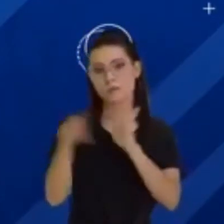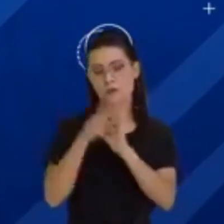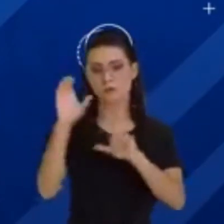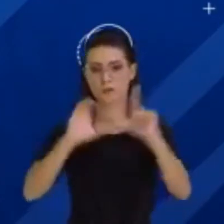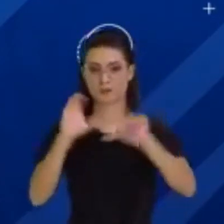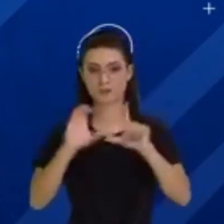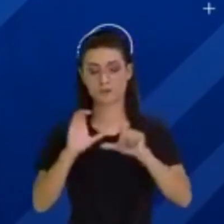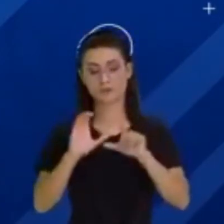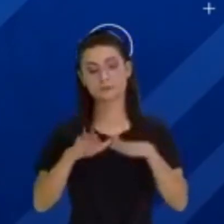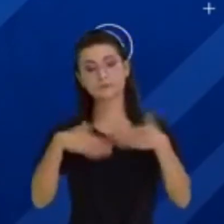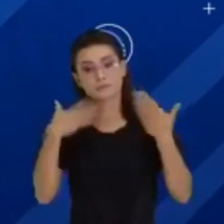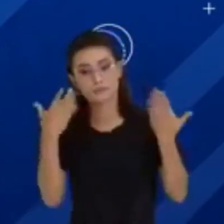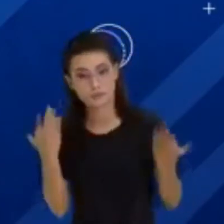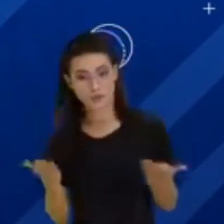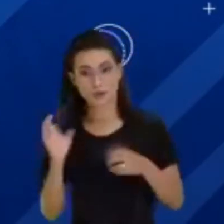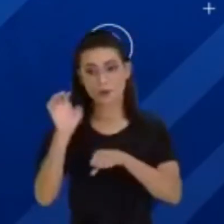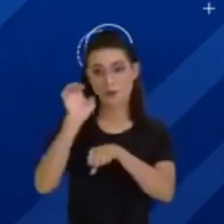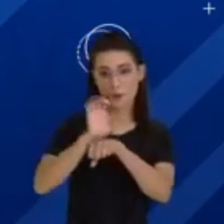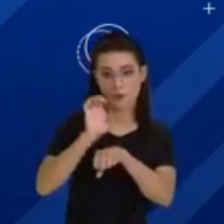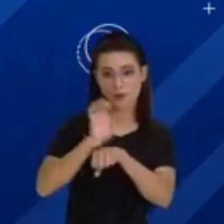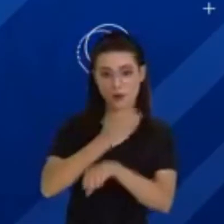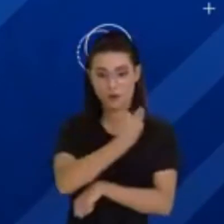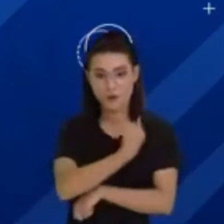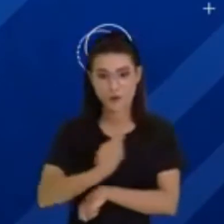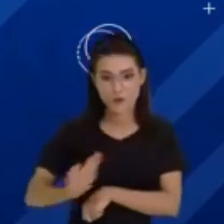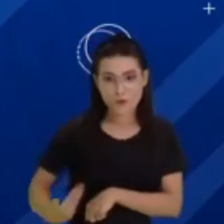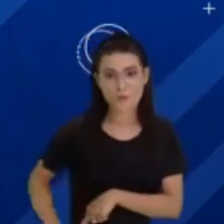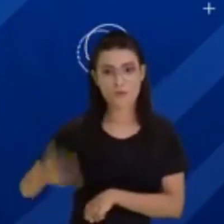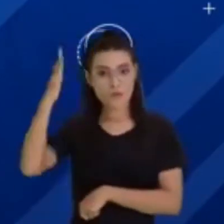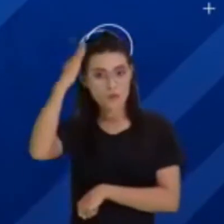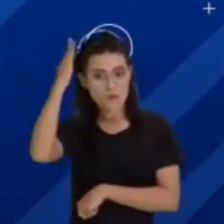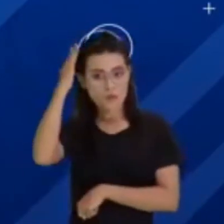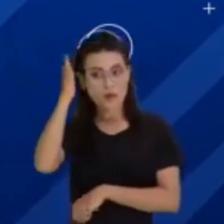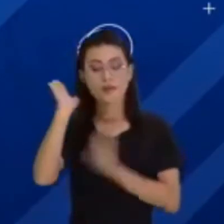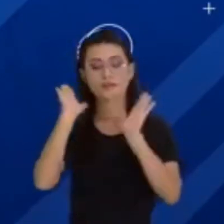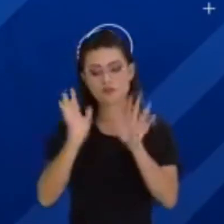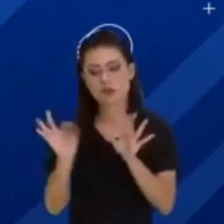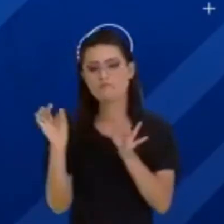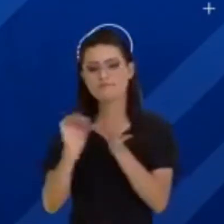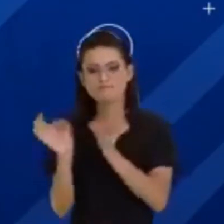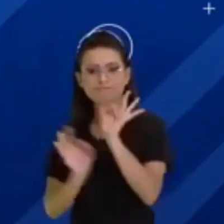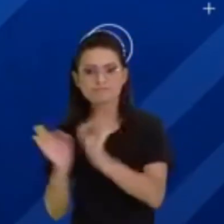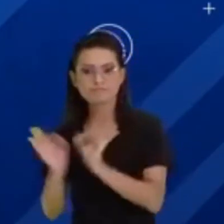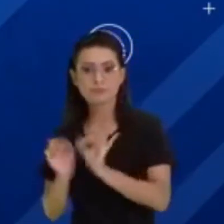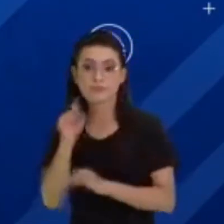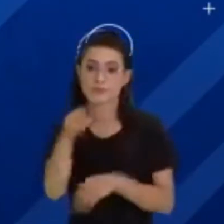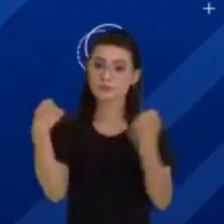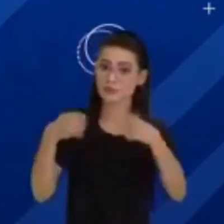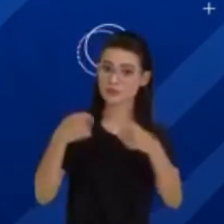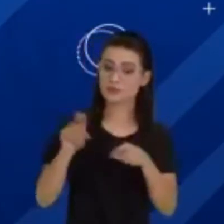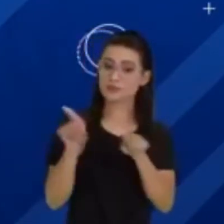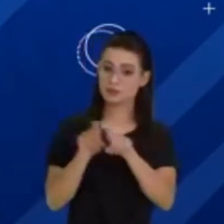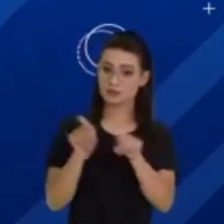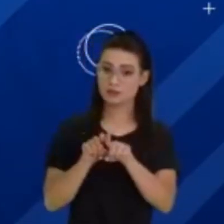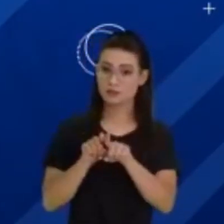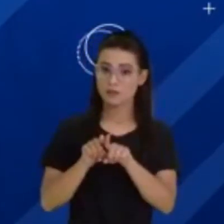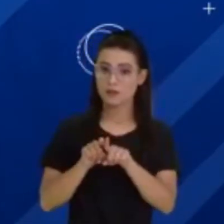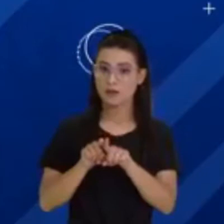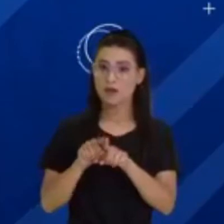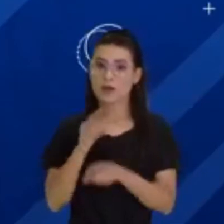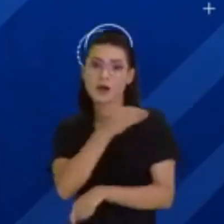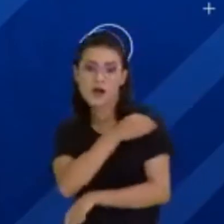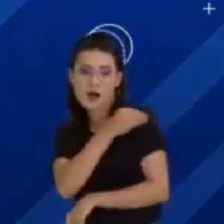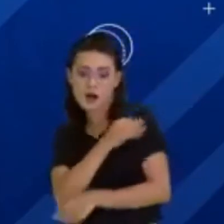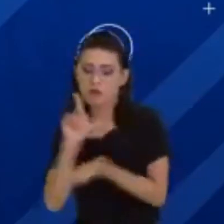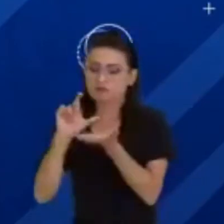do Estado está fazendo a parte dele. Faça você a sua também. Utilize álcool em gel, lave bem as mãos,